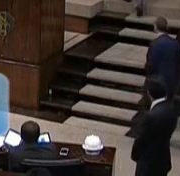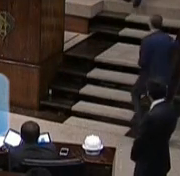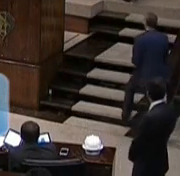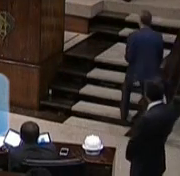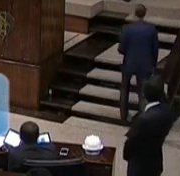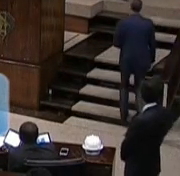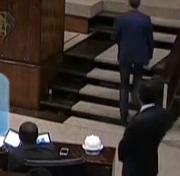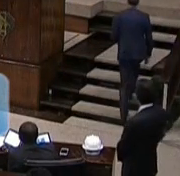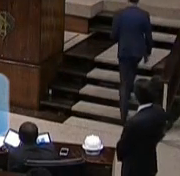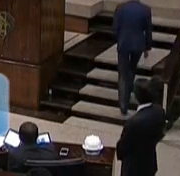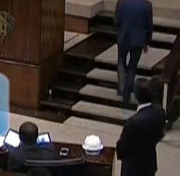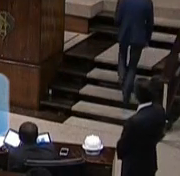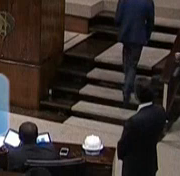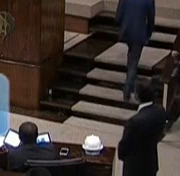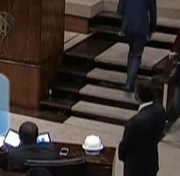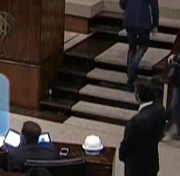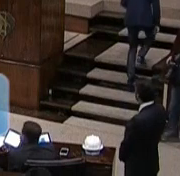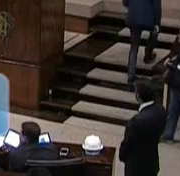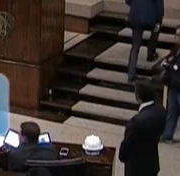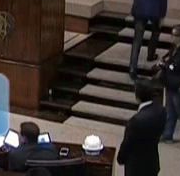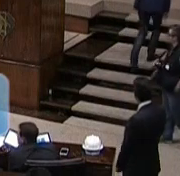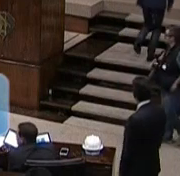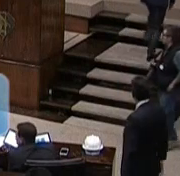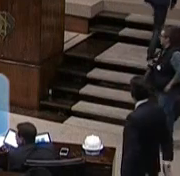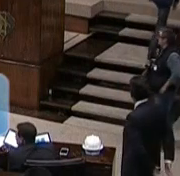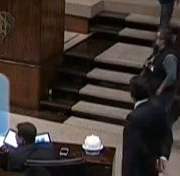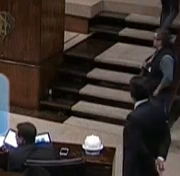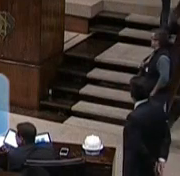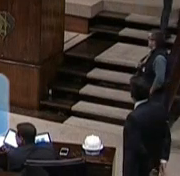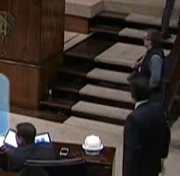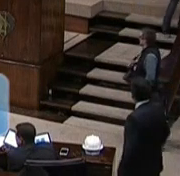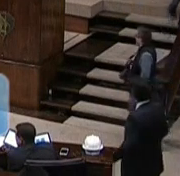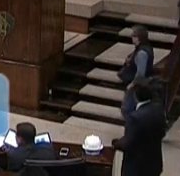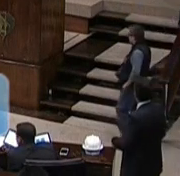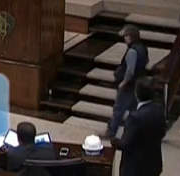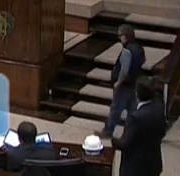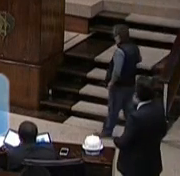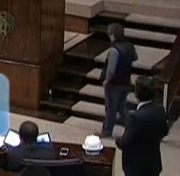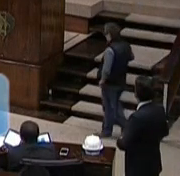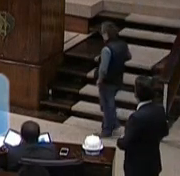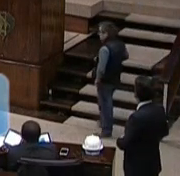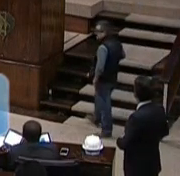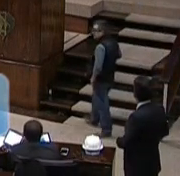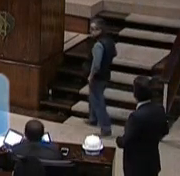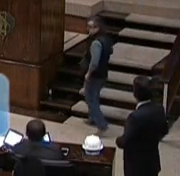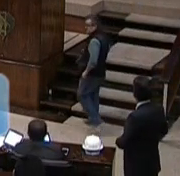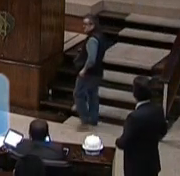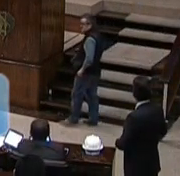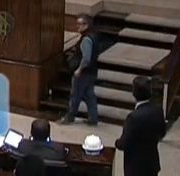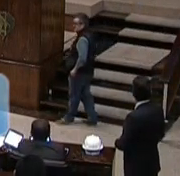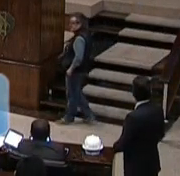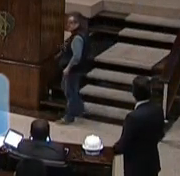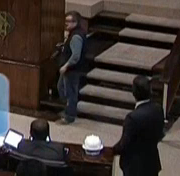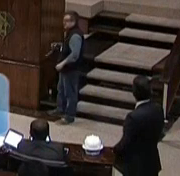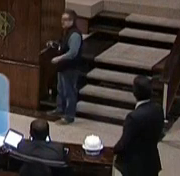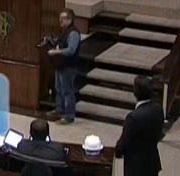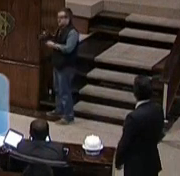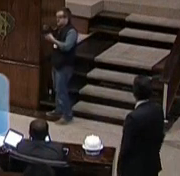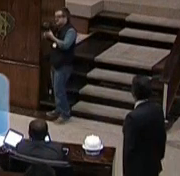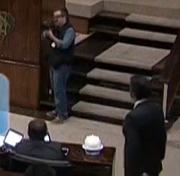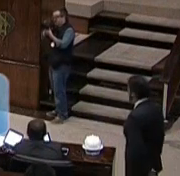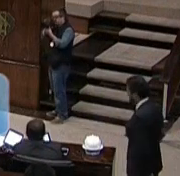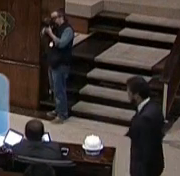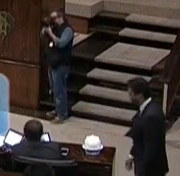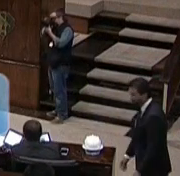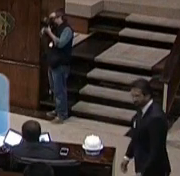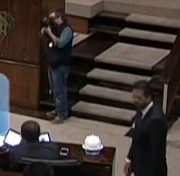Colocou a palavra ao deputado Sérgio Pérez e logo em seguida ao deputado Adão Vilaverde. Quero cumprimentar o nosso